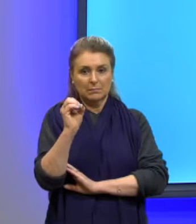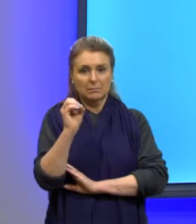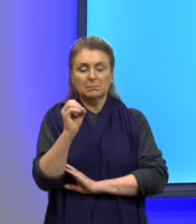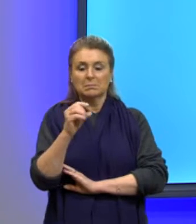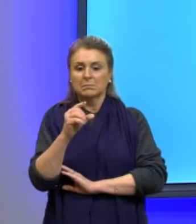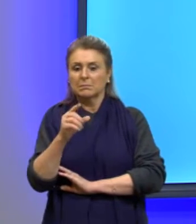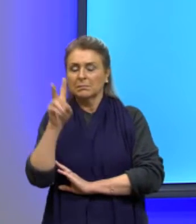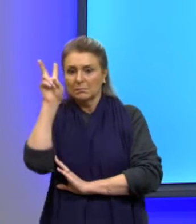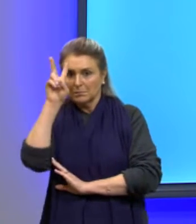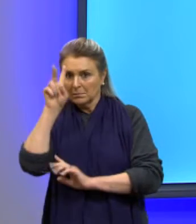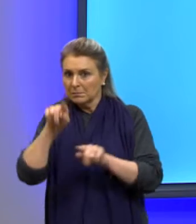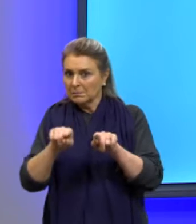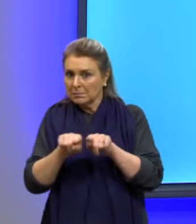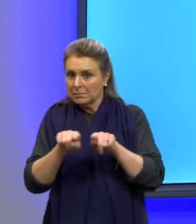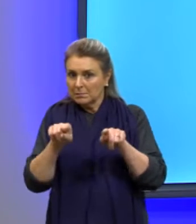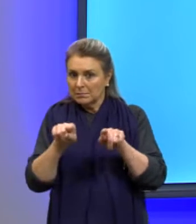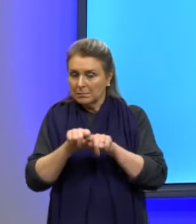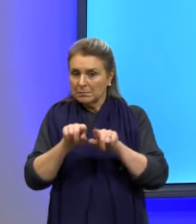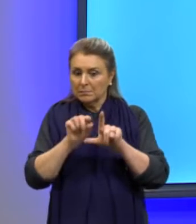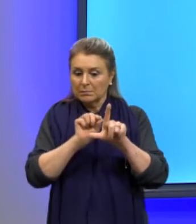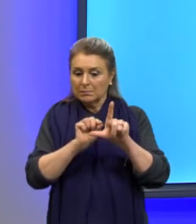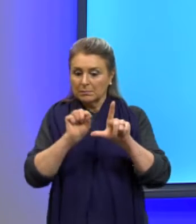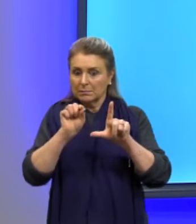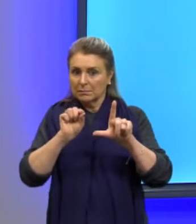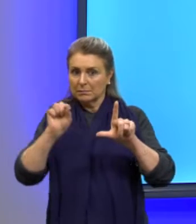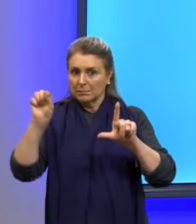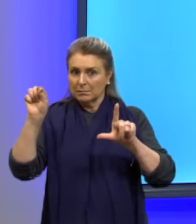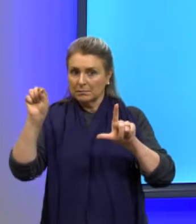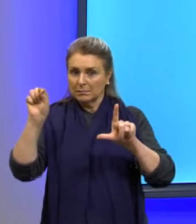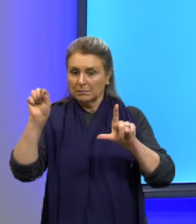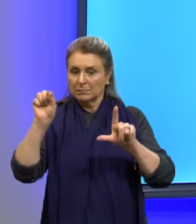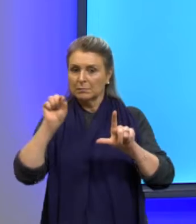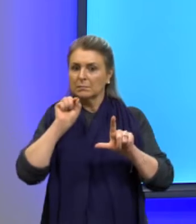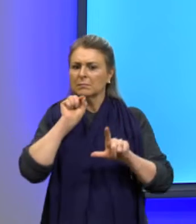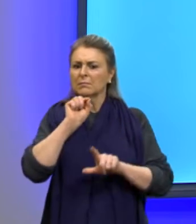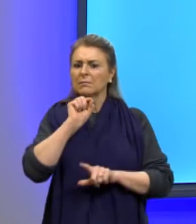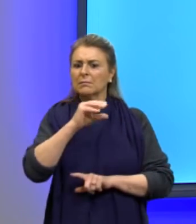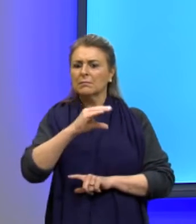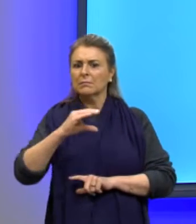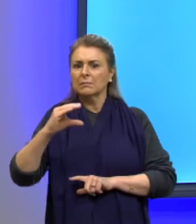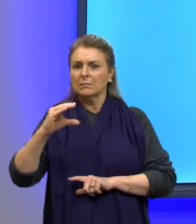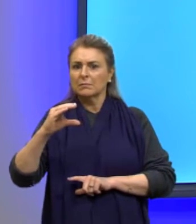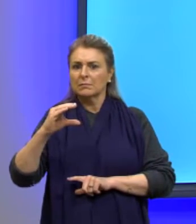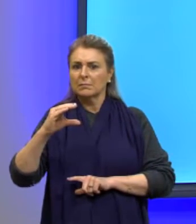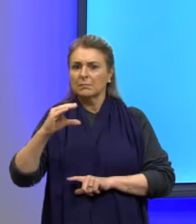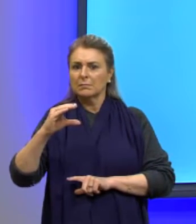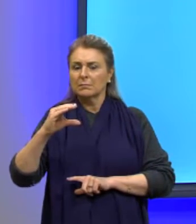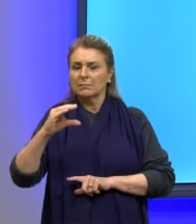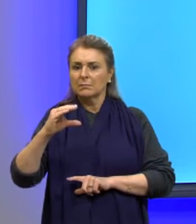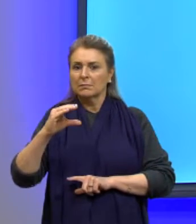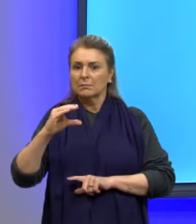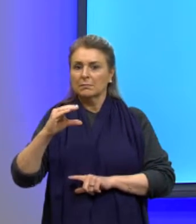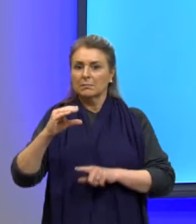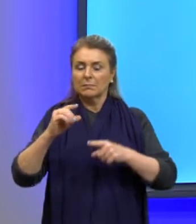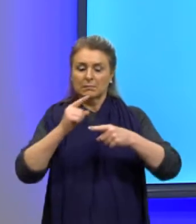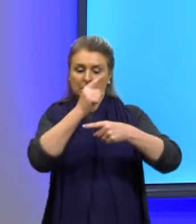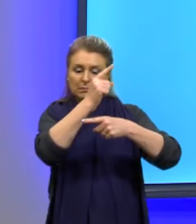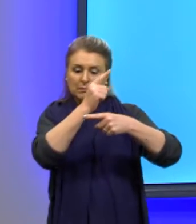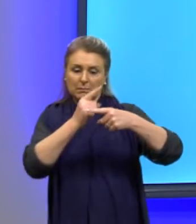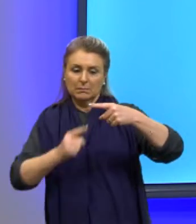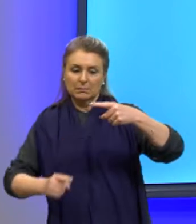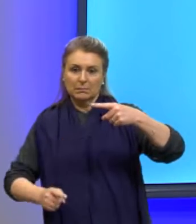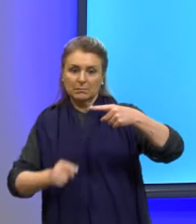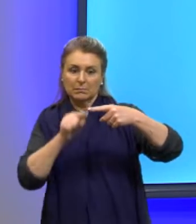tenho que lembrar também que neste gráfico, quem é o termo C? O termo C é aquele que vai cortar o eixo do Y no